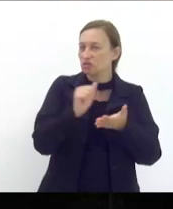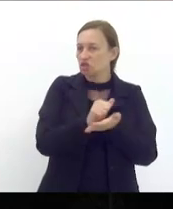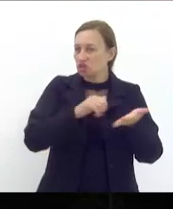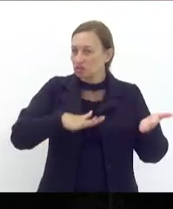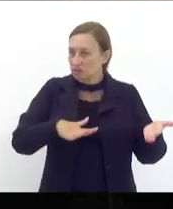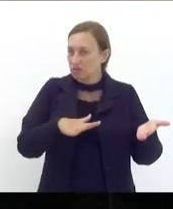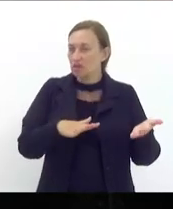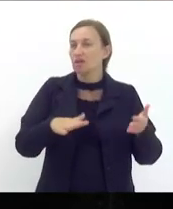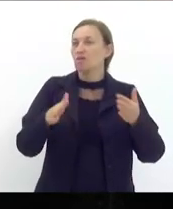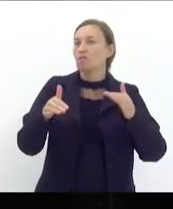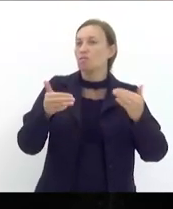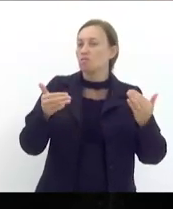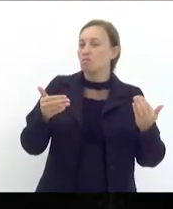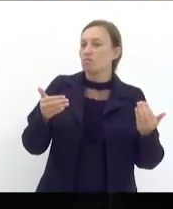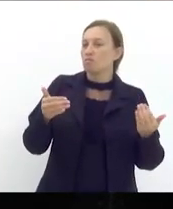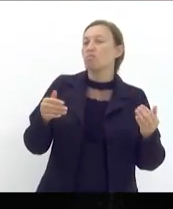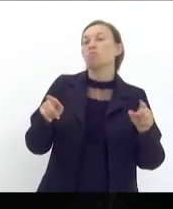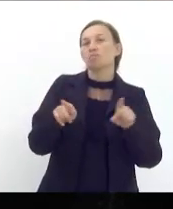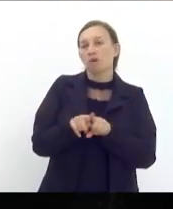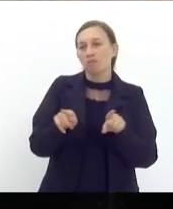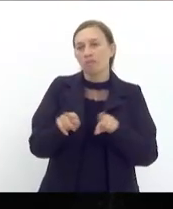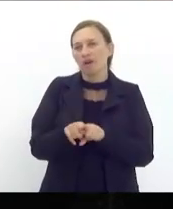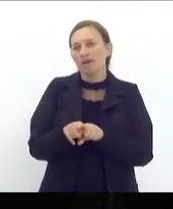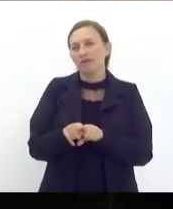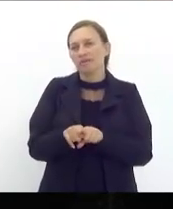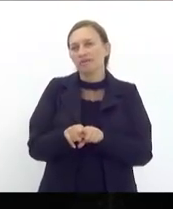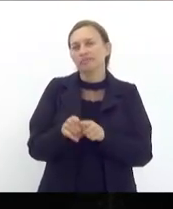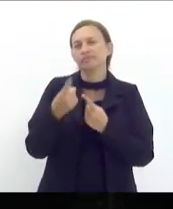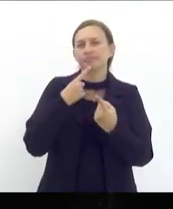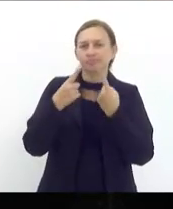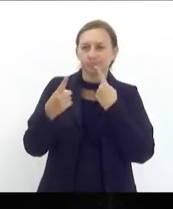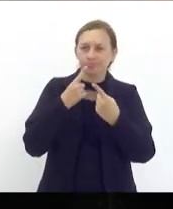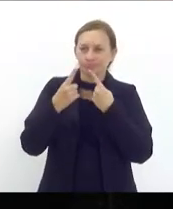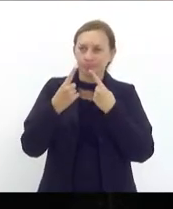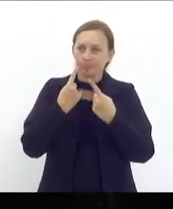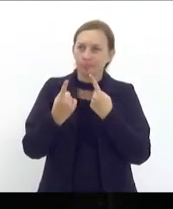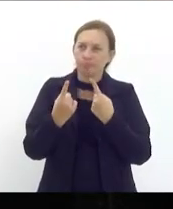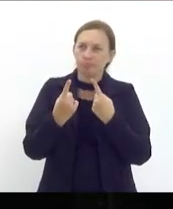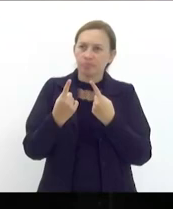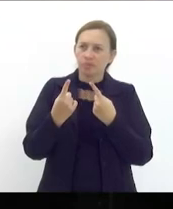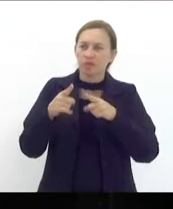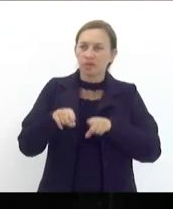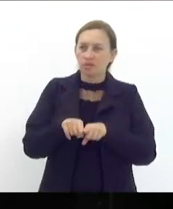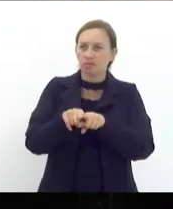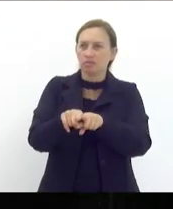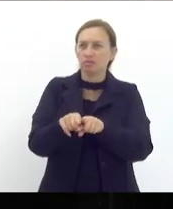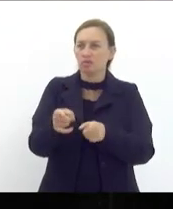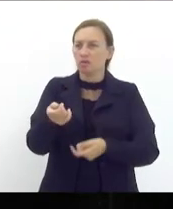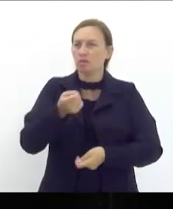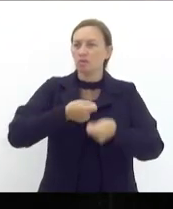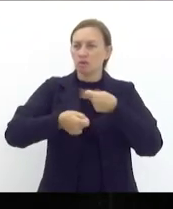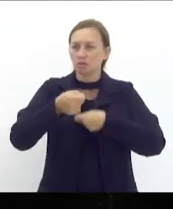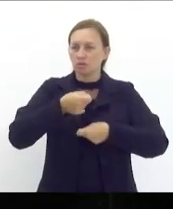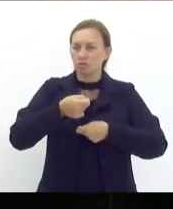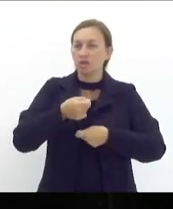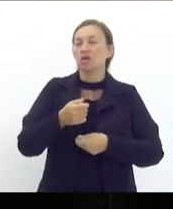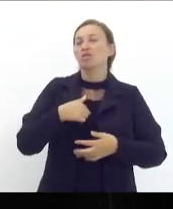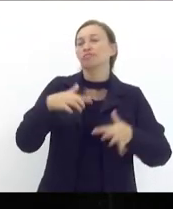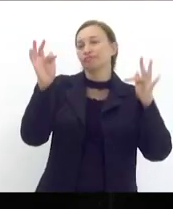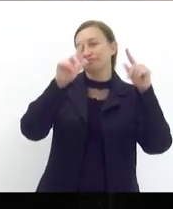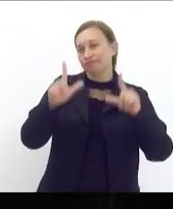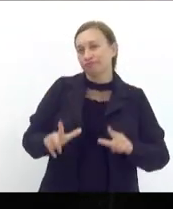são paralelas mas também que dialogam com esta economia então eu fico muito